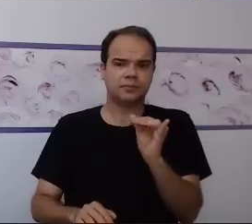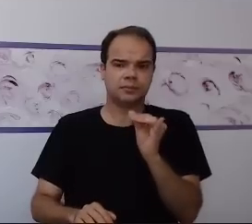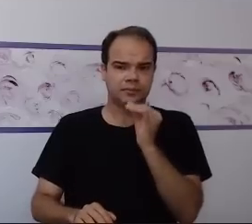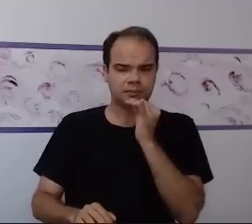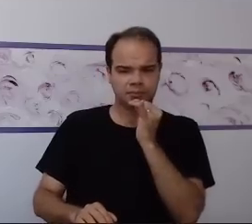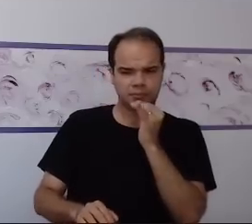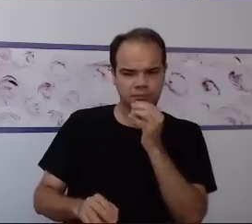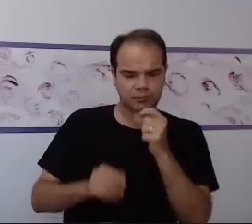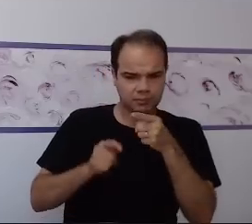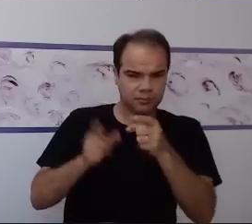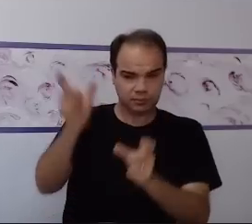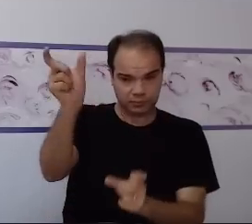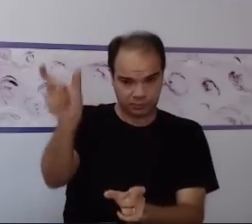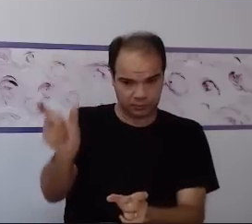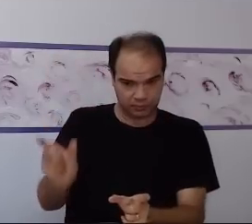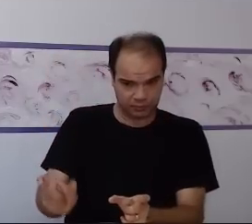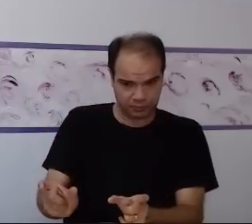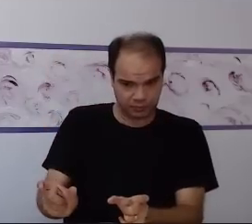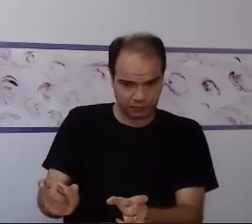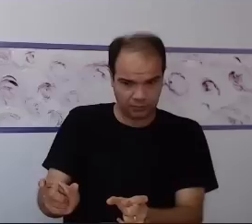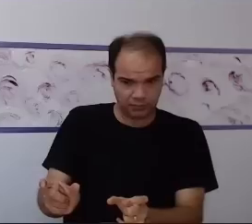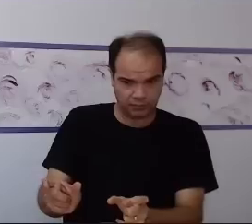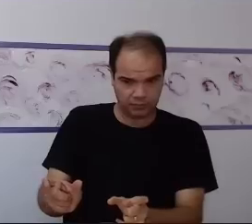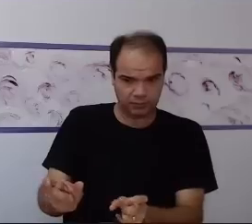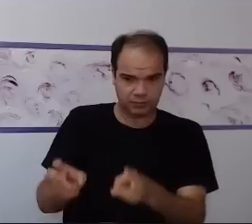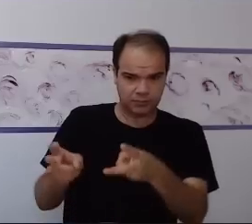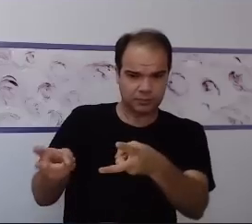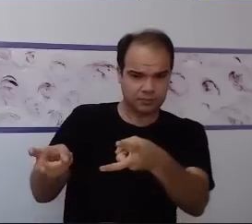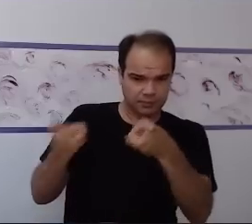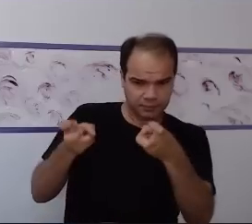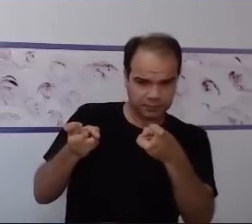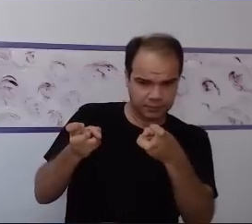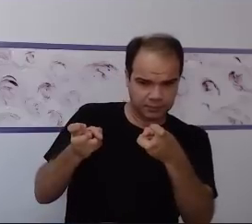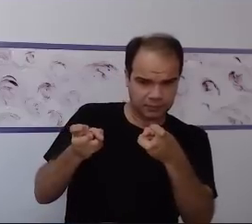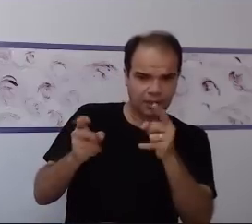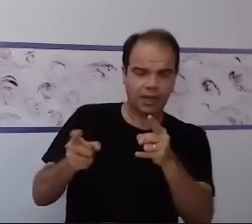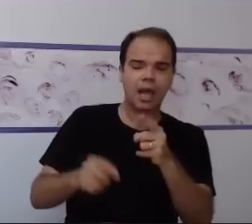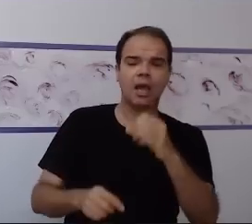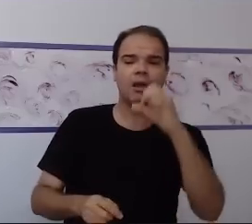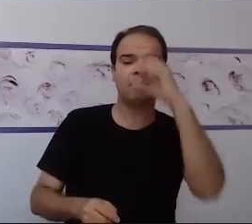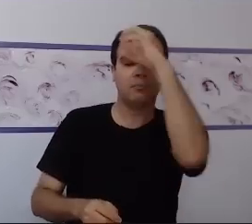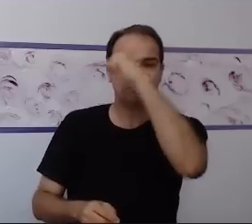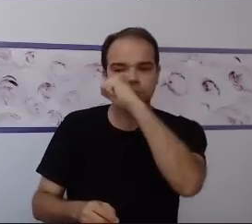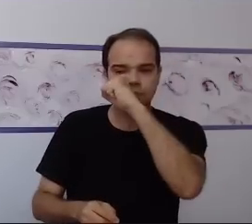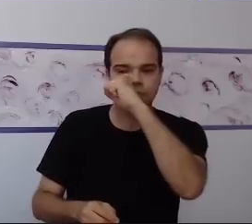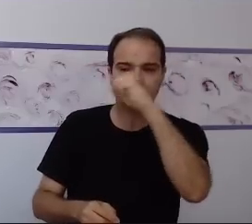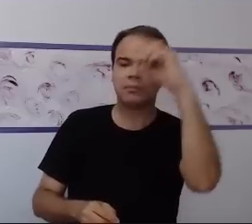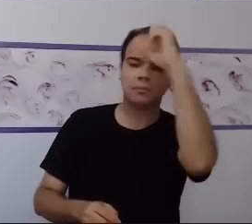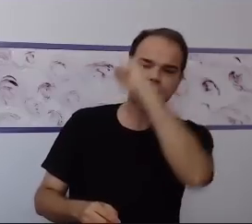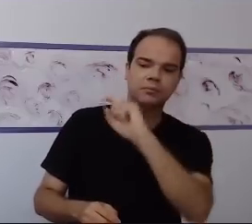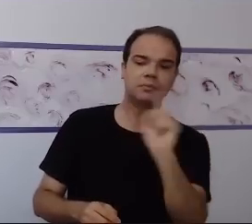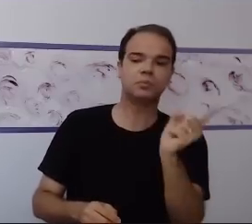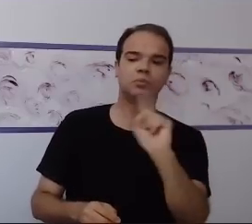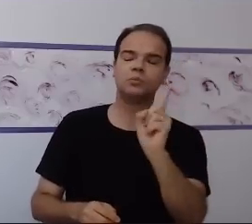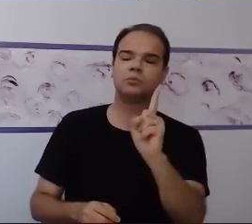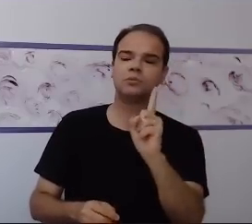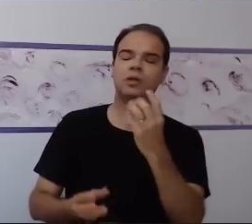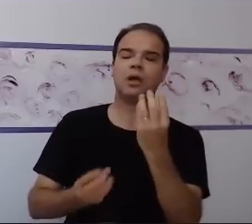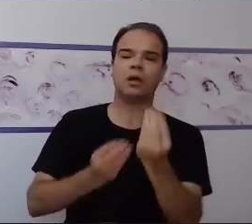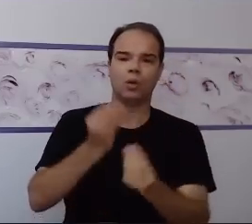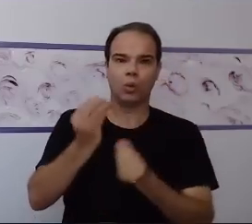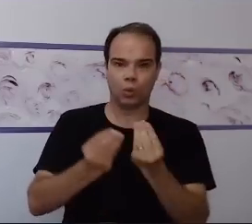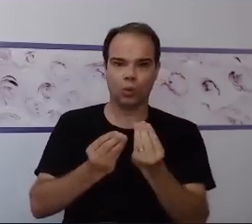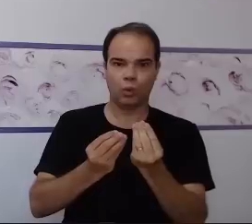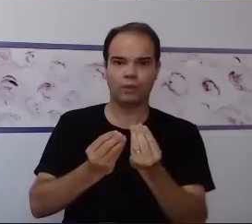isso, você vai ter que ver que essa criança não memorizou determinadas situações. Quando se fala de função executiva e